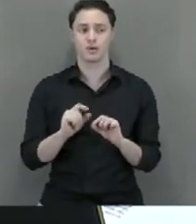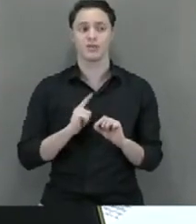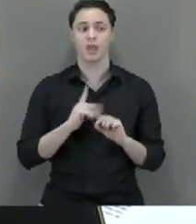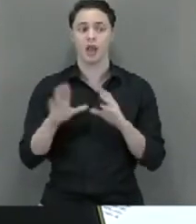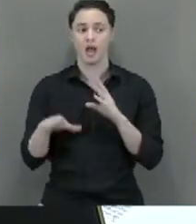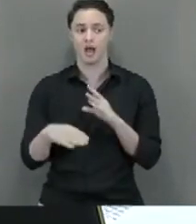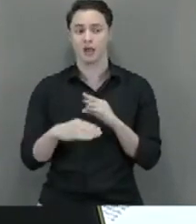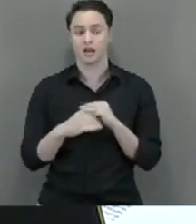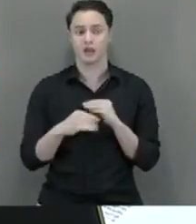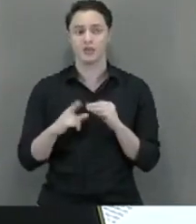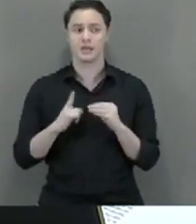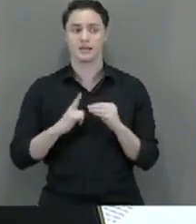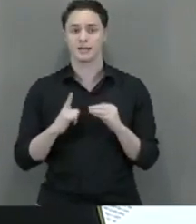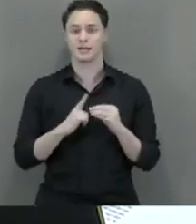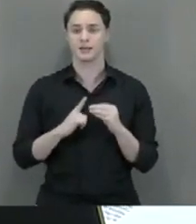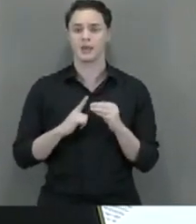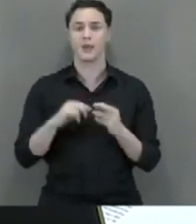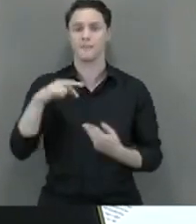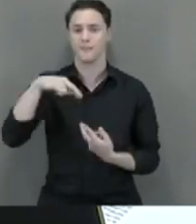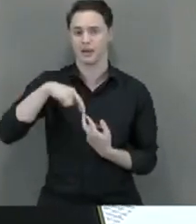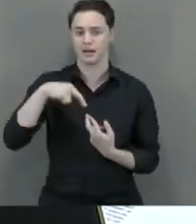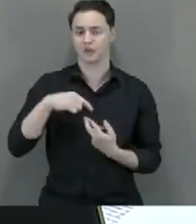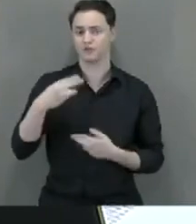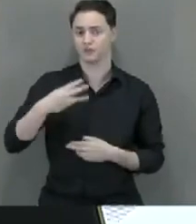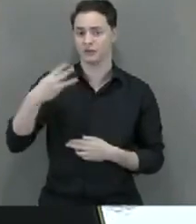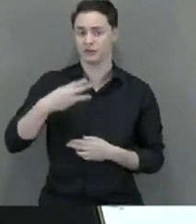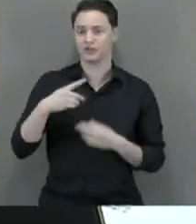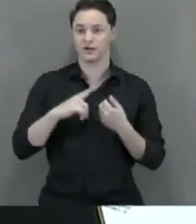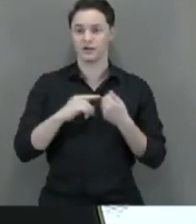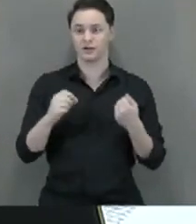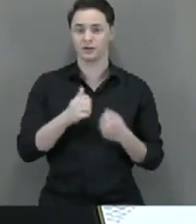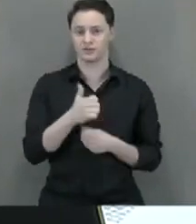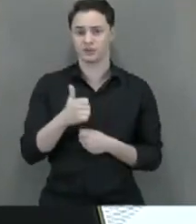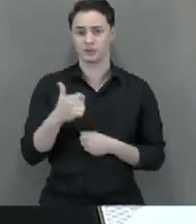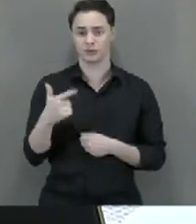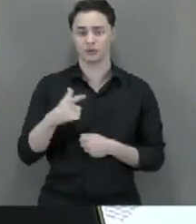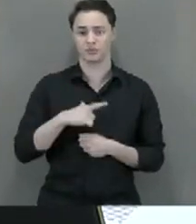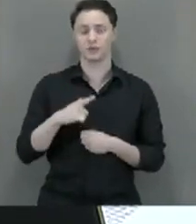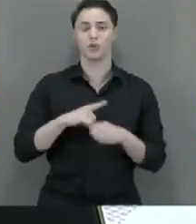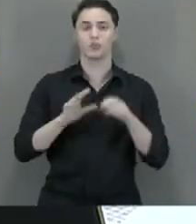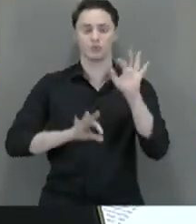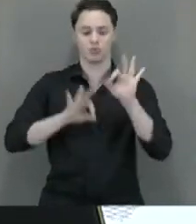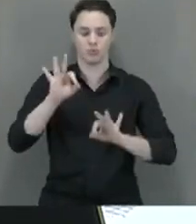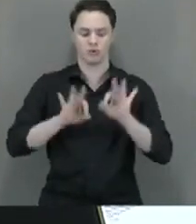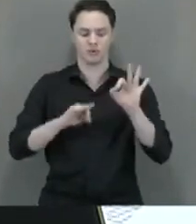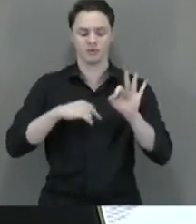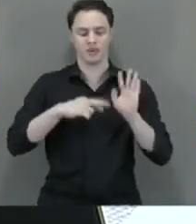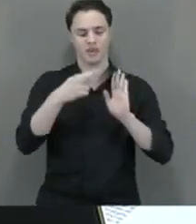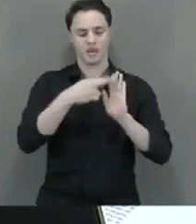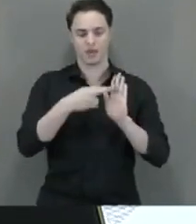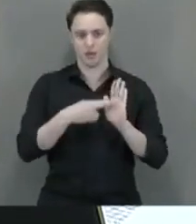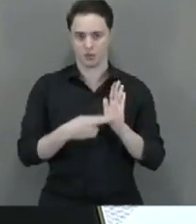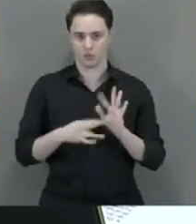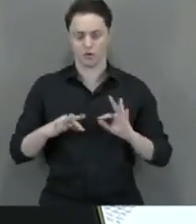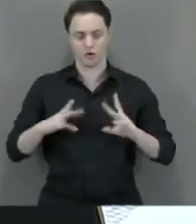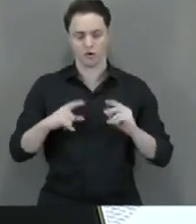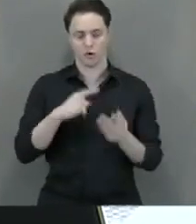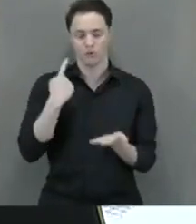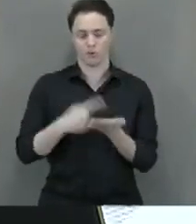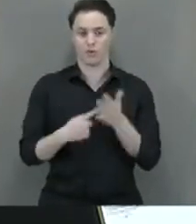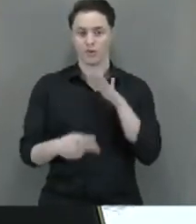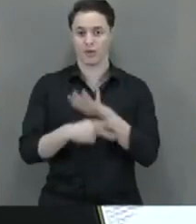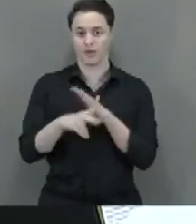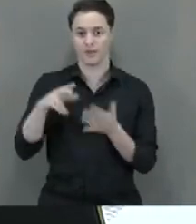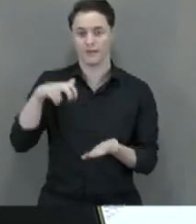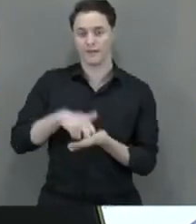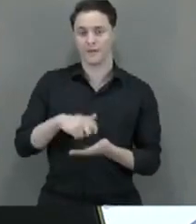parágrafo 3º-A ao artigo 112, que disciplina os regimes prisionais de cumprimento da pena